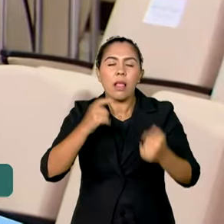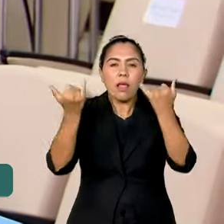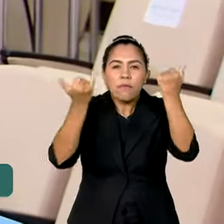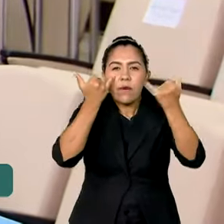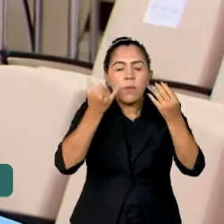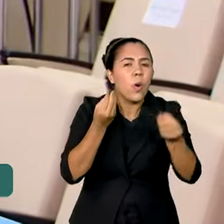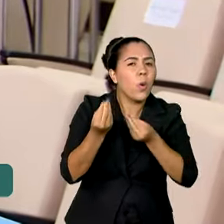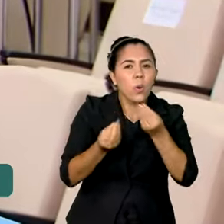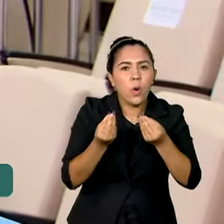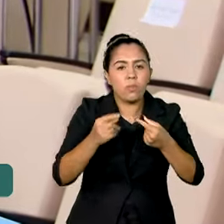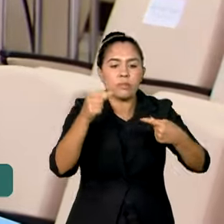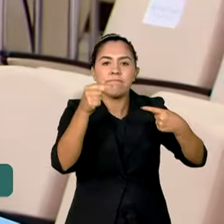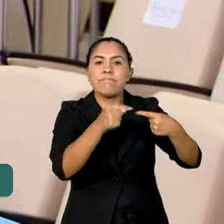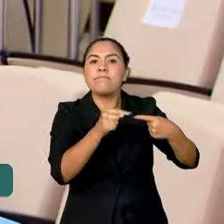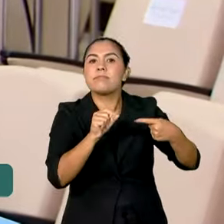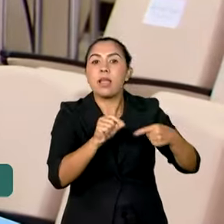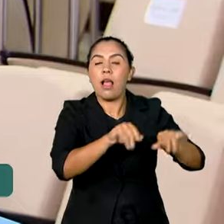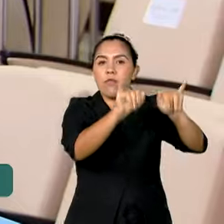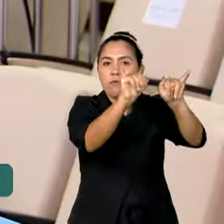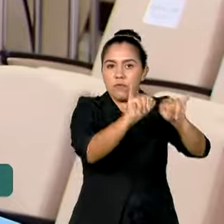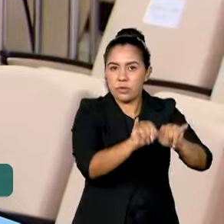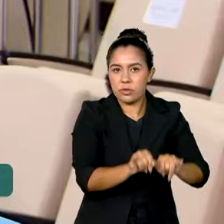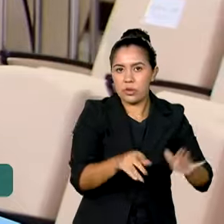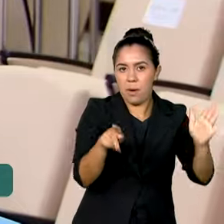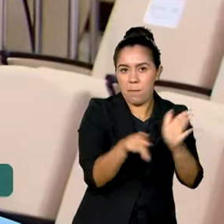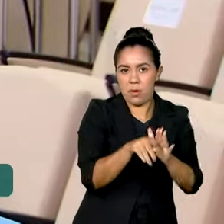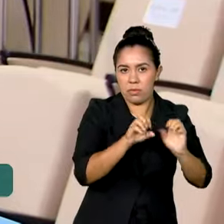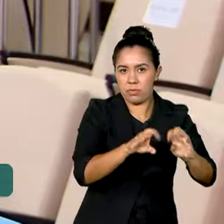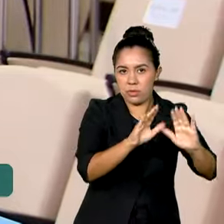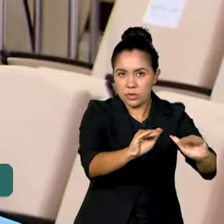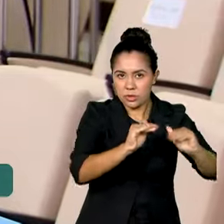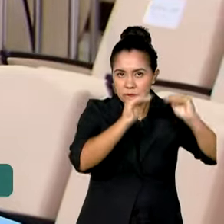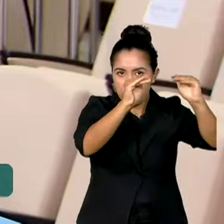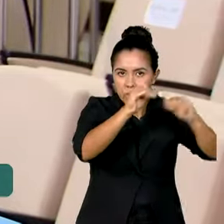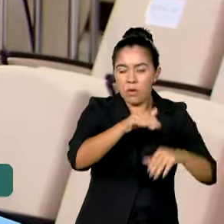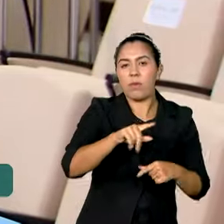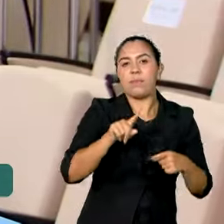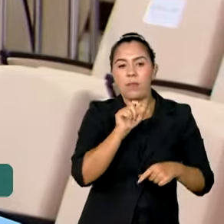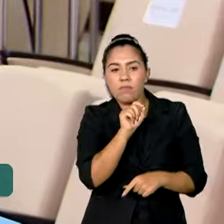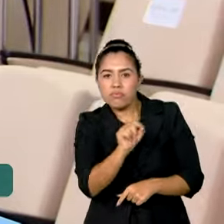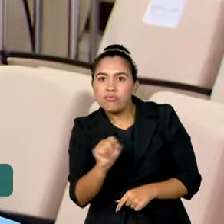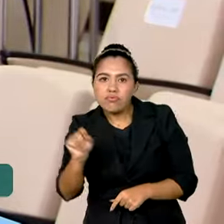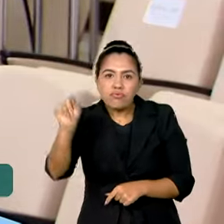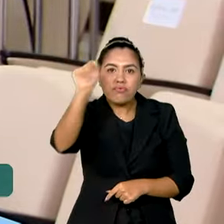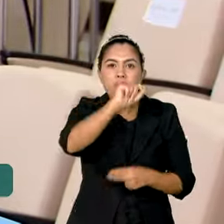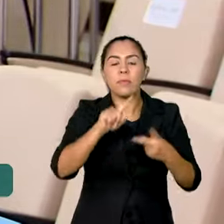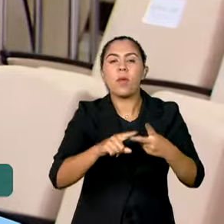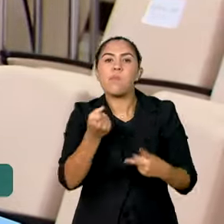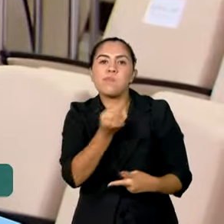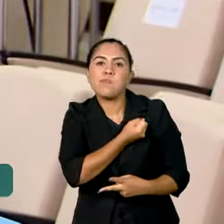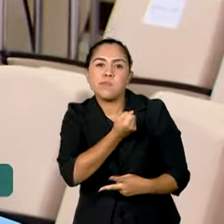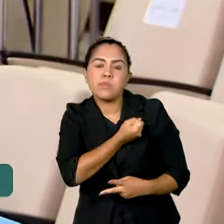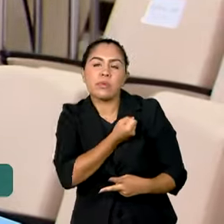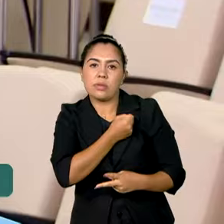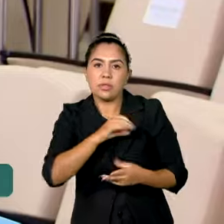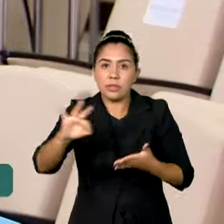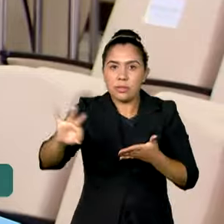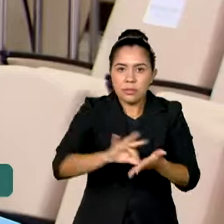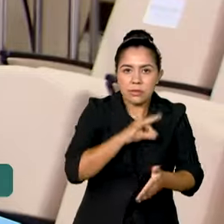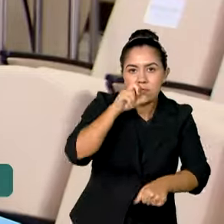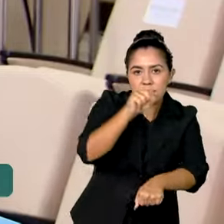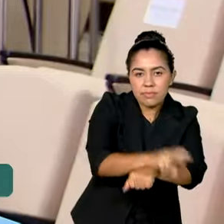sobre a infraestrutura dessas instituições de educação superior, o número de vagas oferecidas, candidatos,